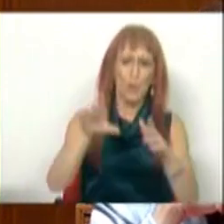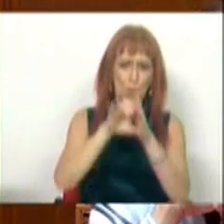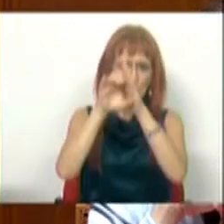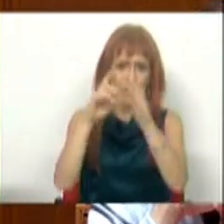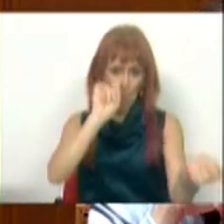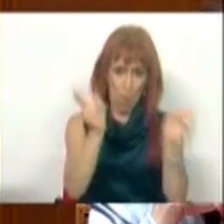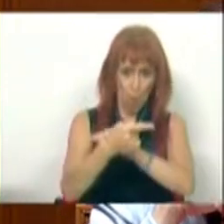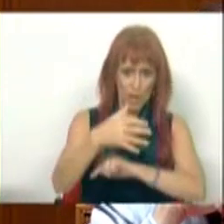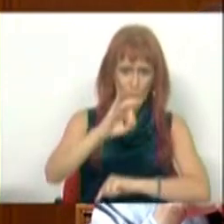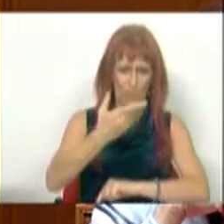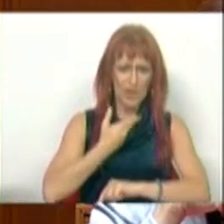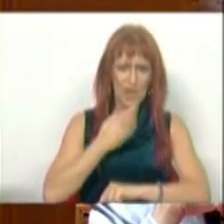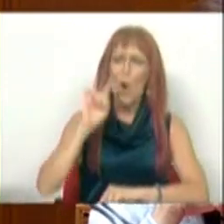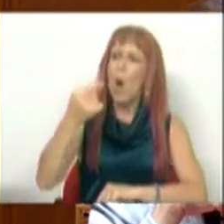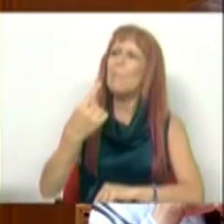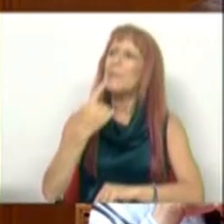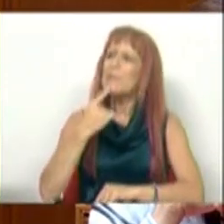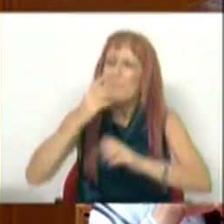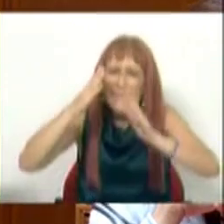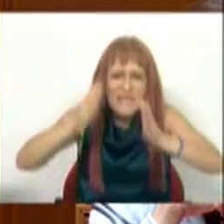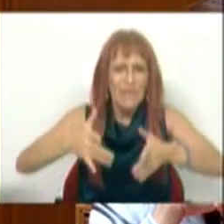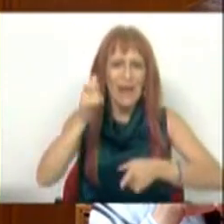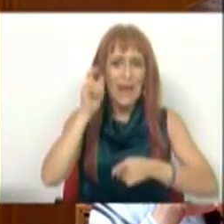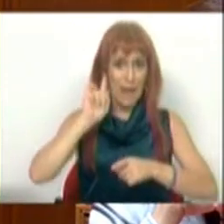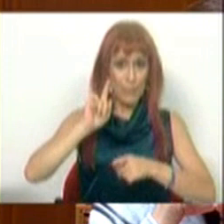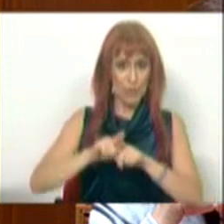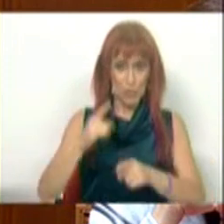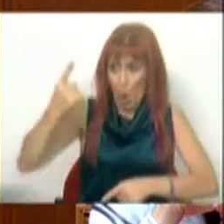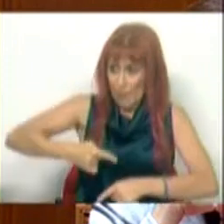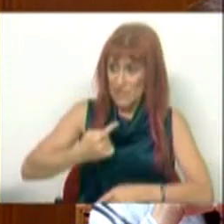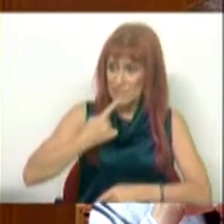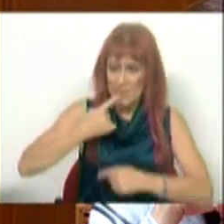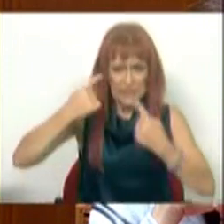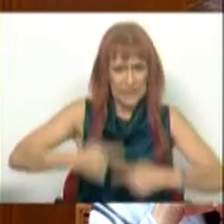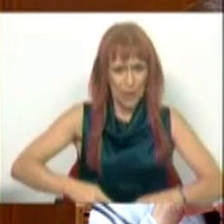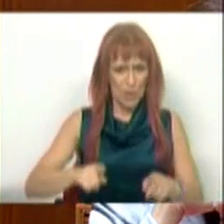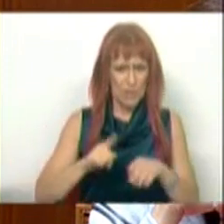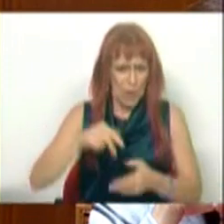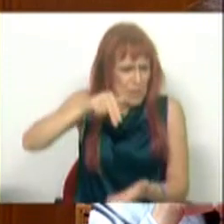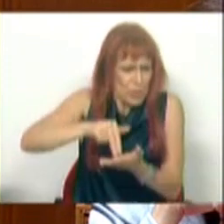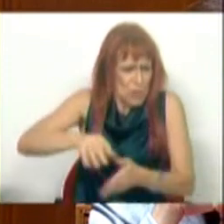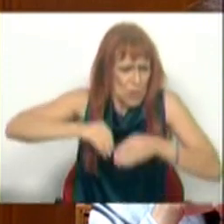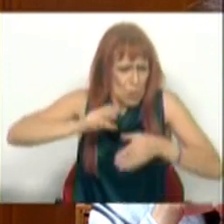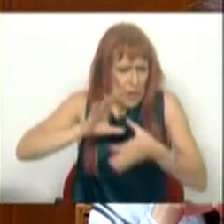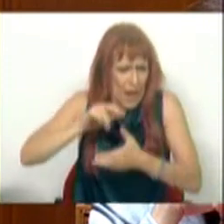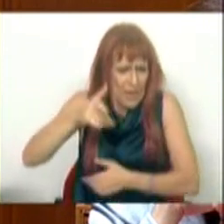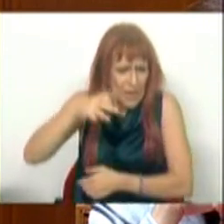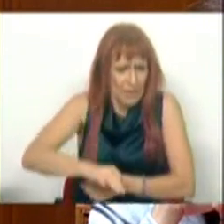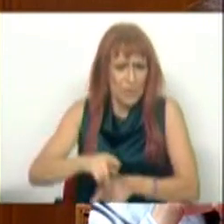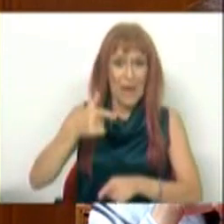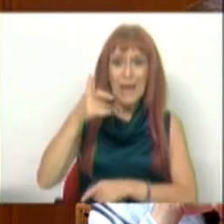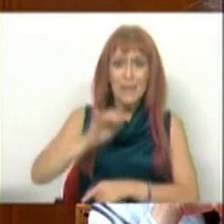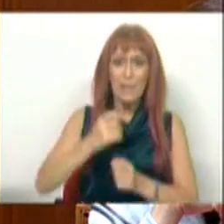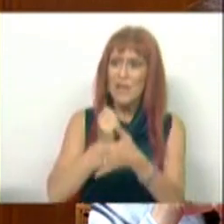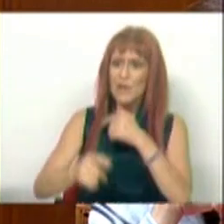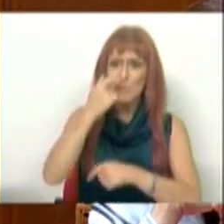Chega, ao contrário do PSD, devia perceber que a importância, ou até a obrigação de perceber pelas posições que assume sobre a TAP, que a